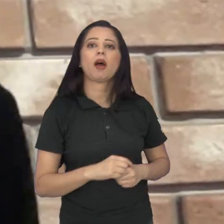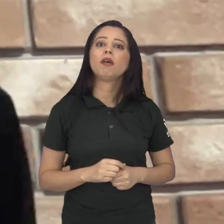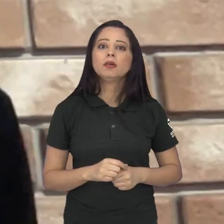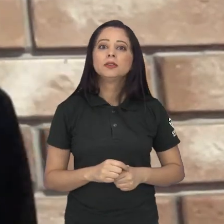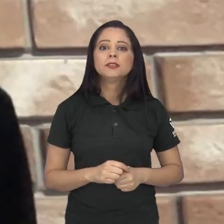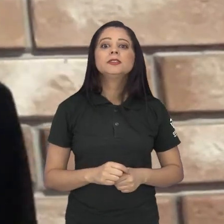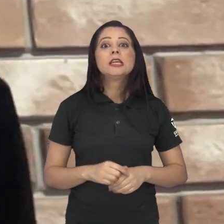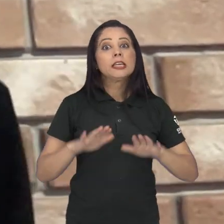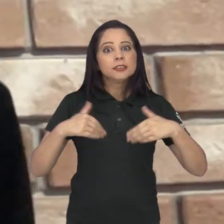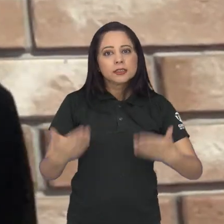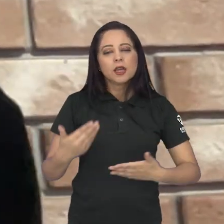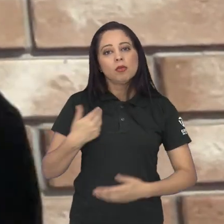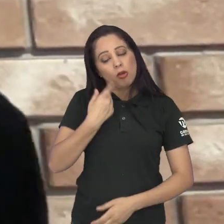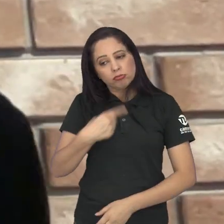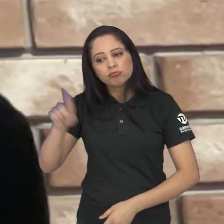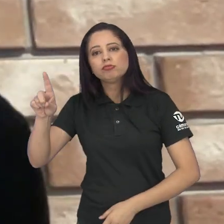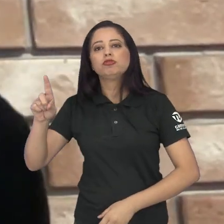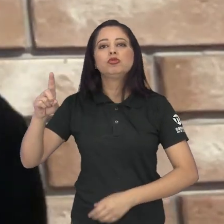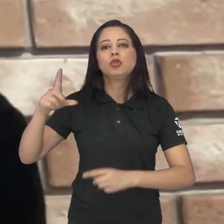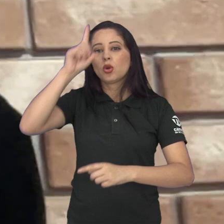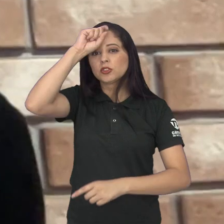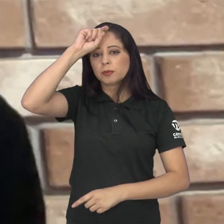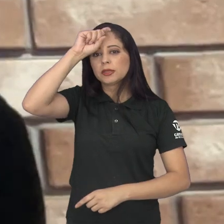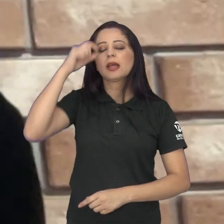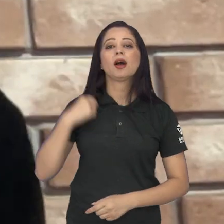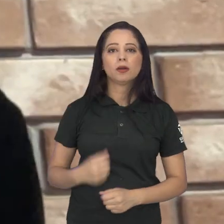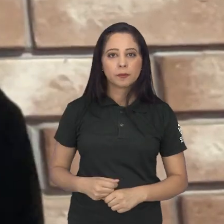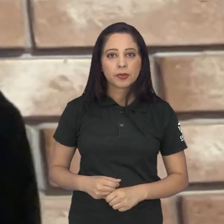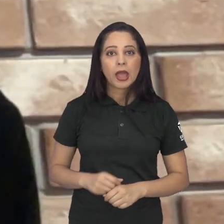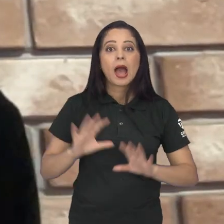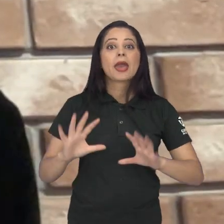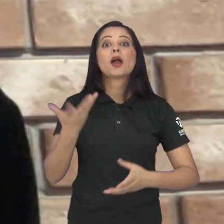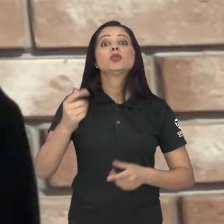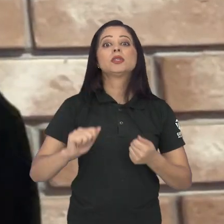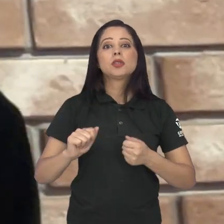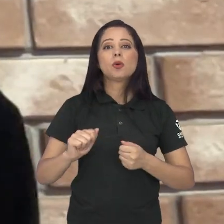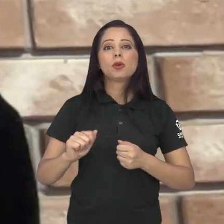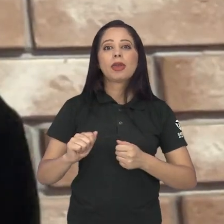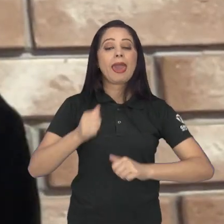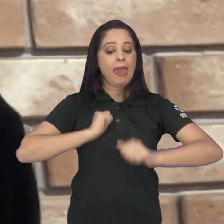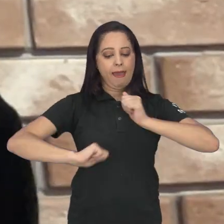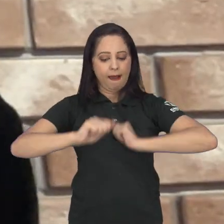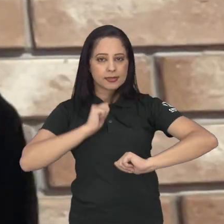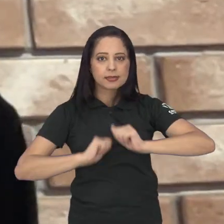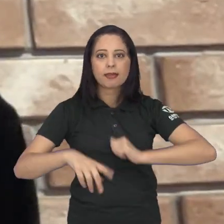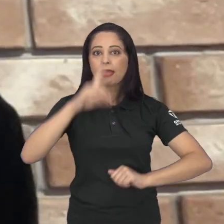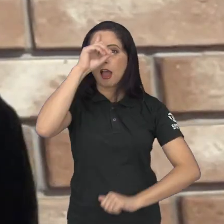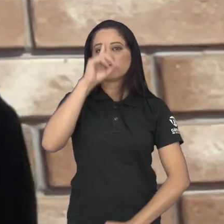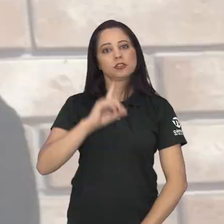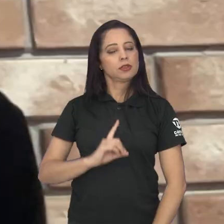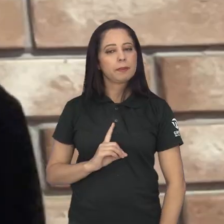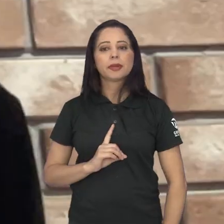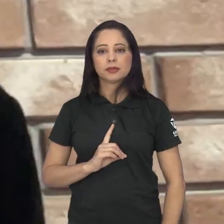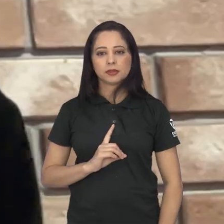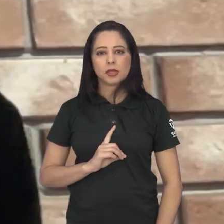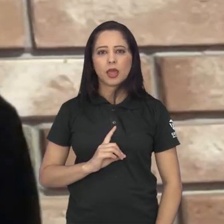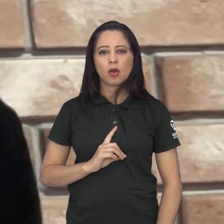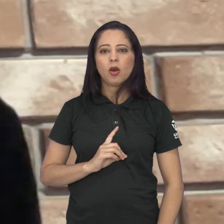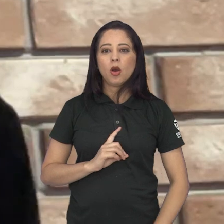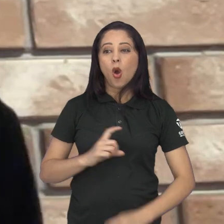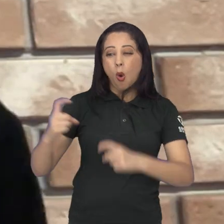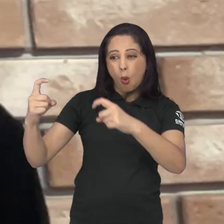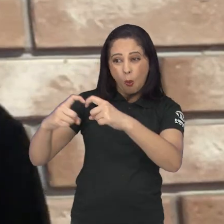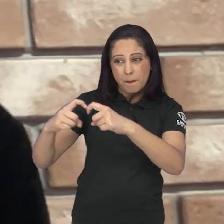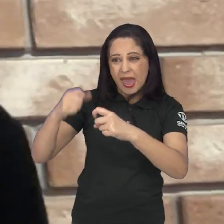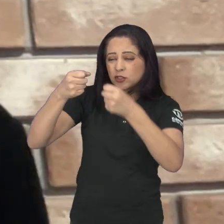hospital. E no dia seguinte, ela me levou e ali eu fui diagnosticada mesmo, com um transtorno de ansiedade, início de depressão. Na ocasião,